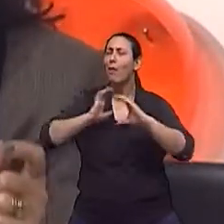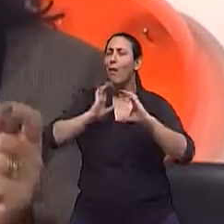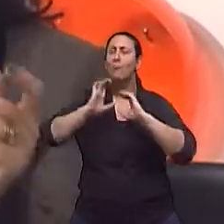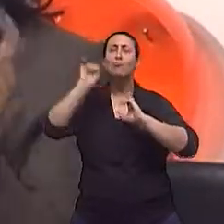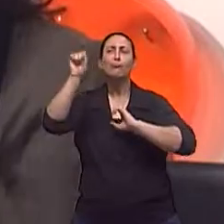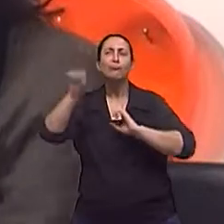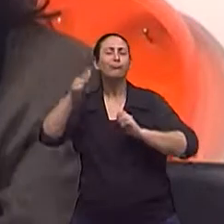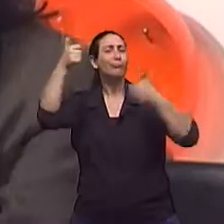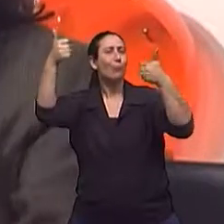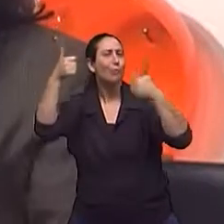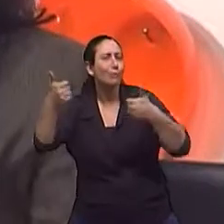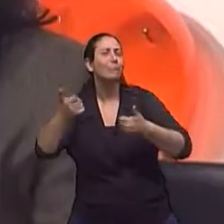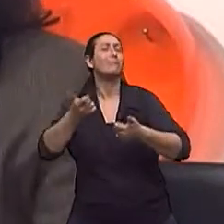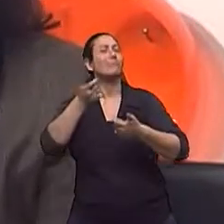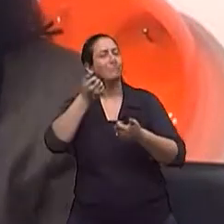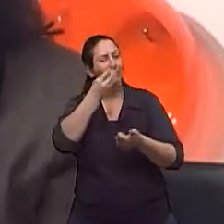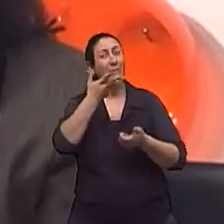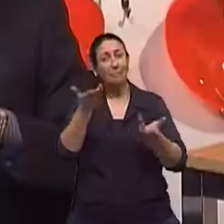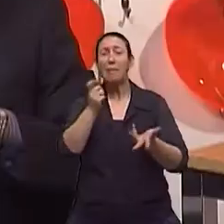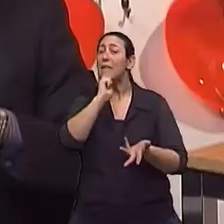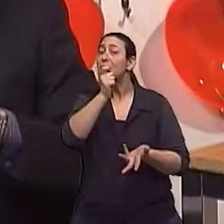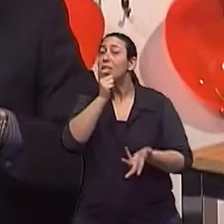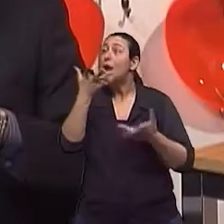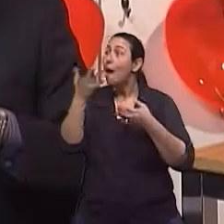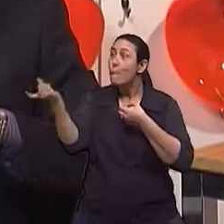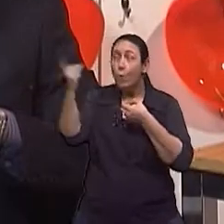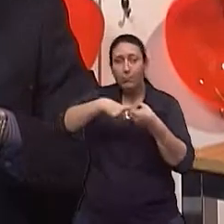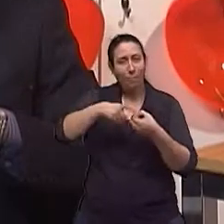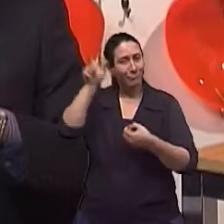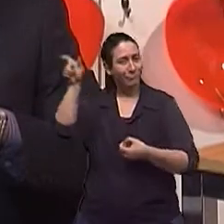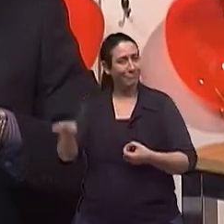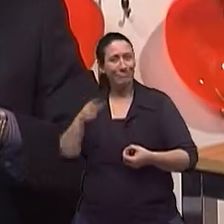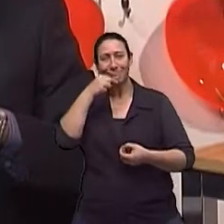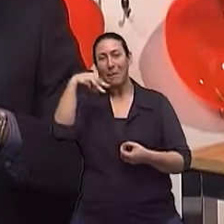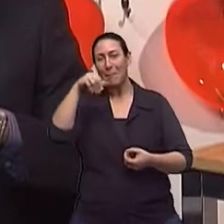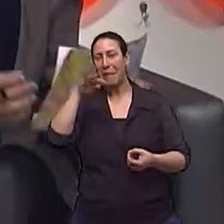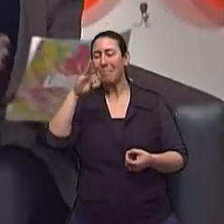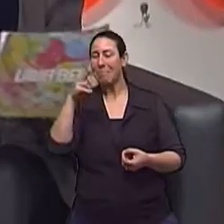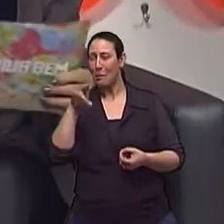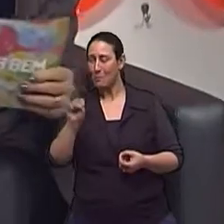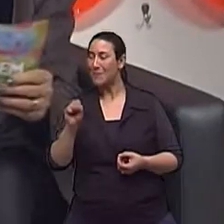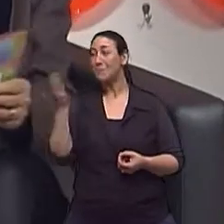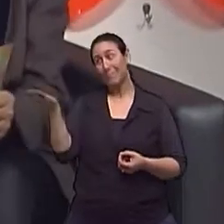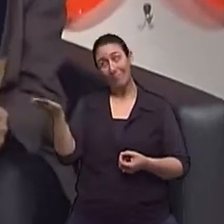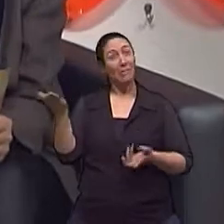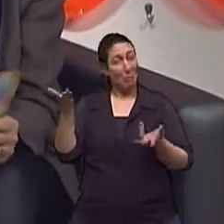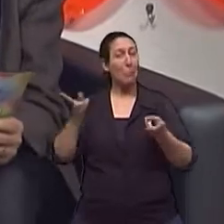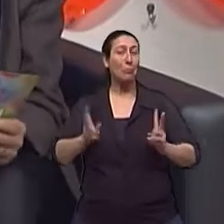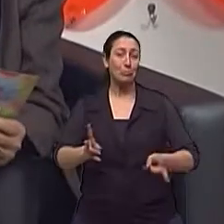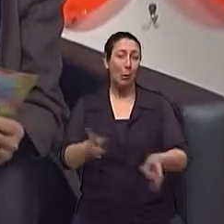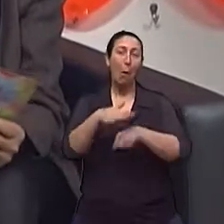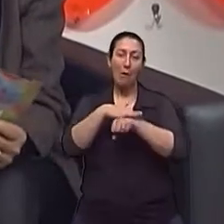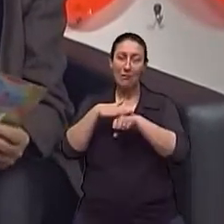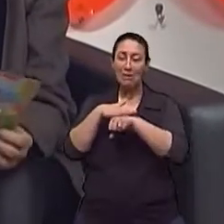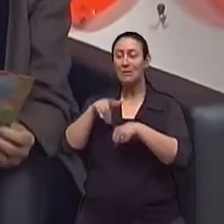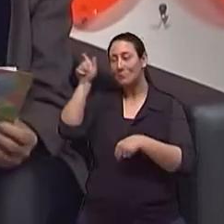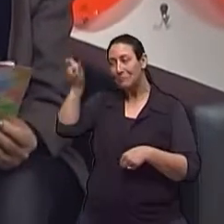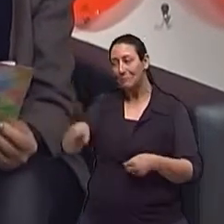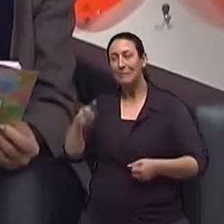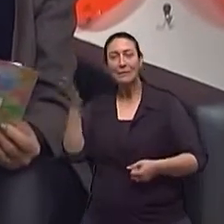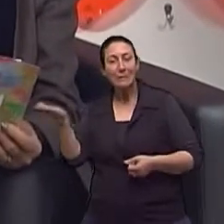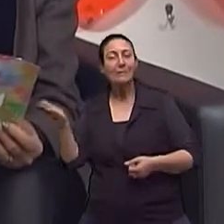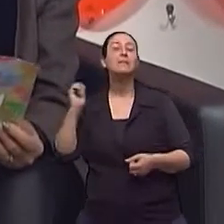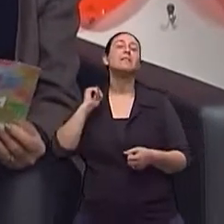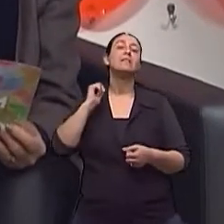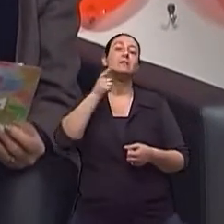gente, como para o nosso entrevistado voltar ao programa, como é o caso do Dr. Matheus. José, nós continuamos aqui a nossa conversa, então, com